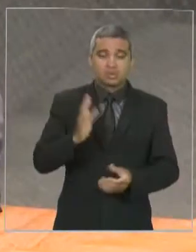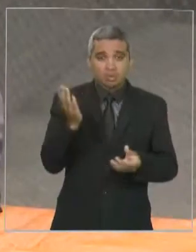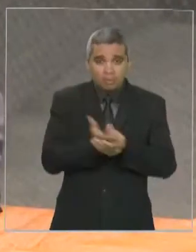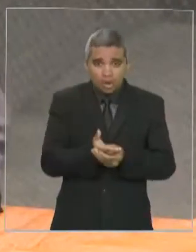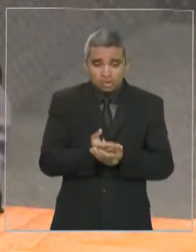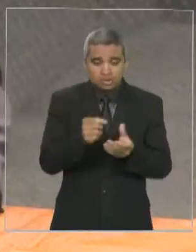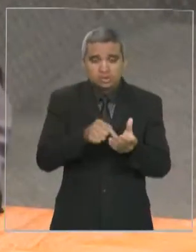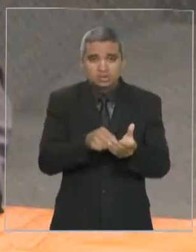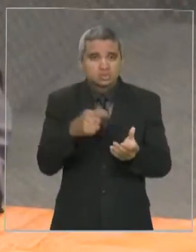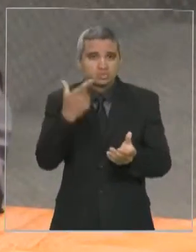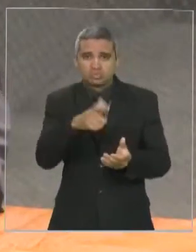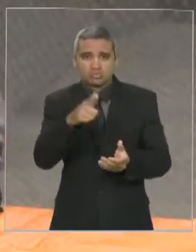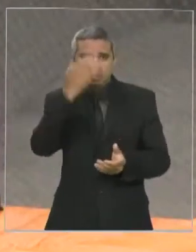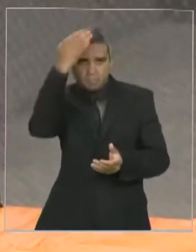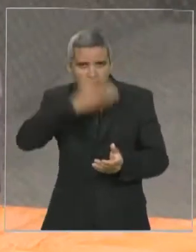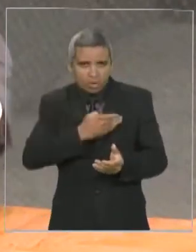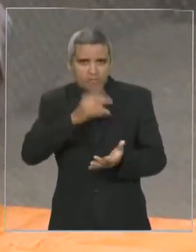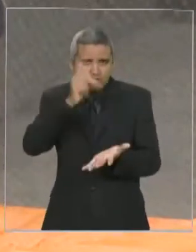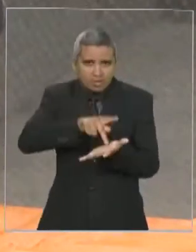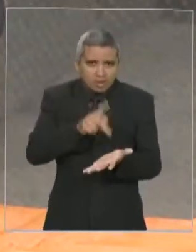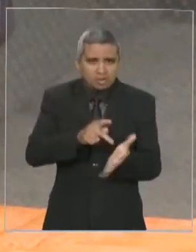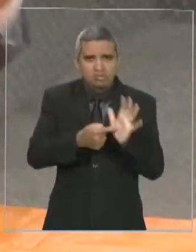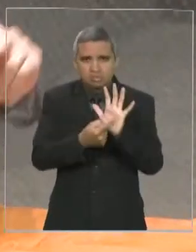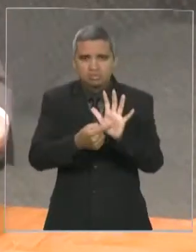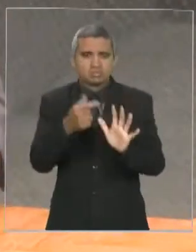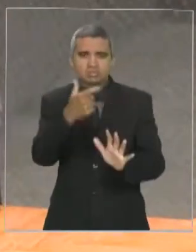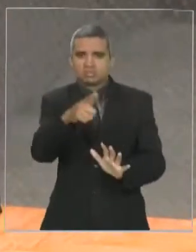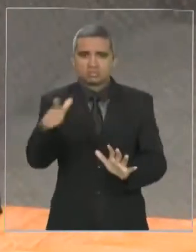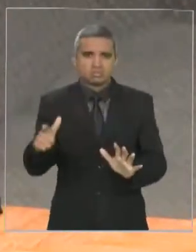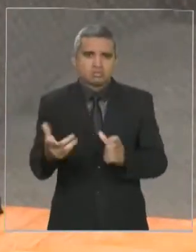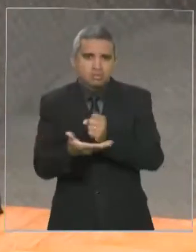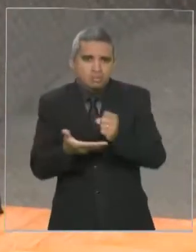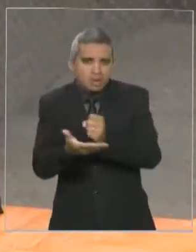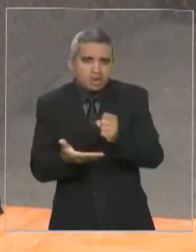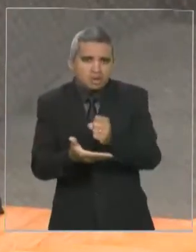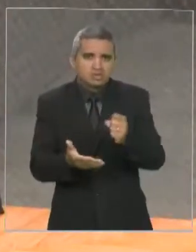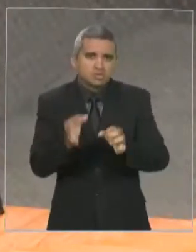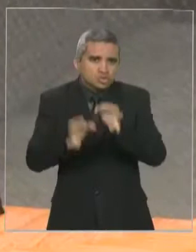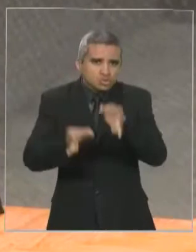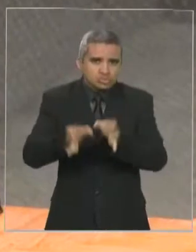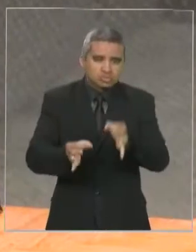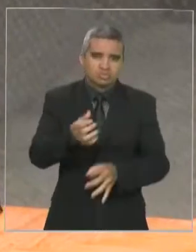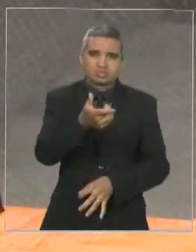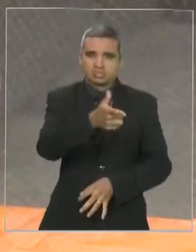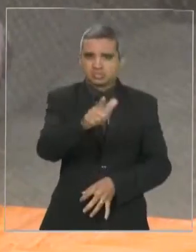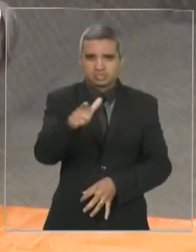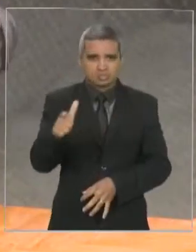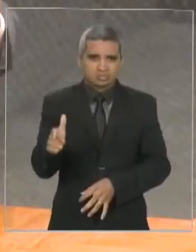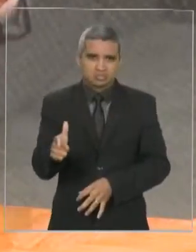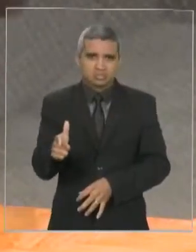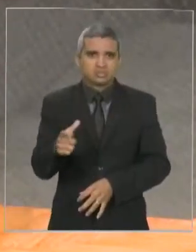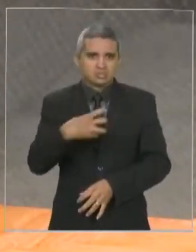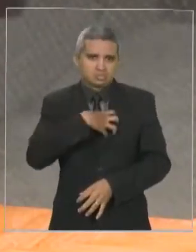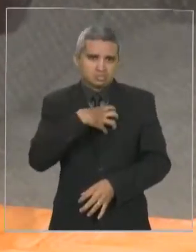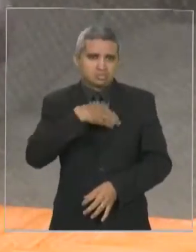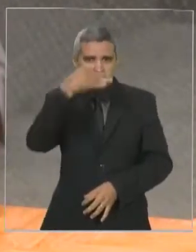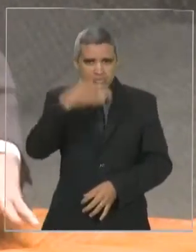sem fundamentação jurídica. Nós não temos dúvida que o presidente Lula será